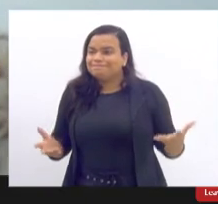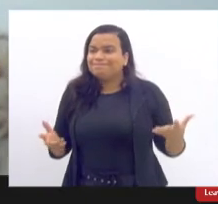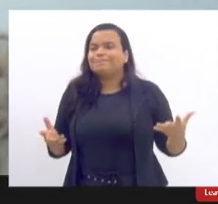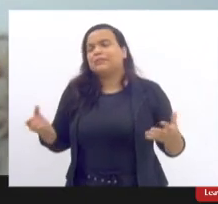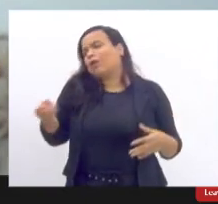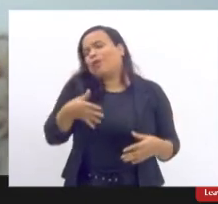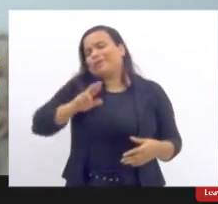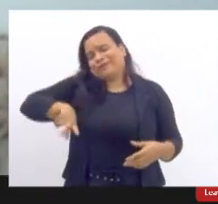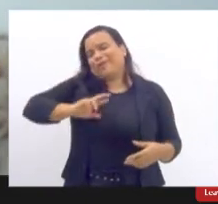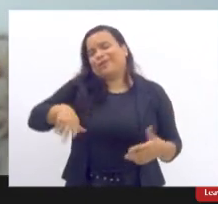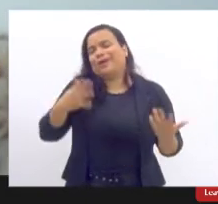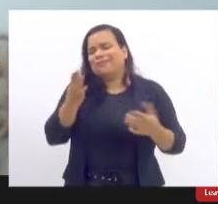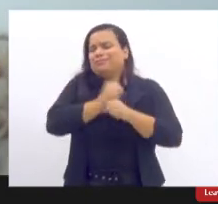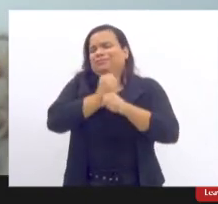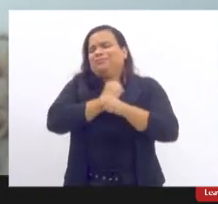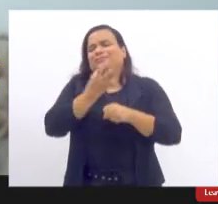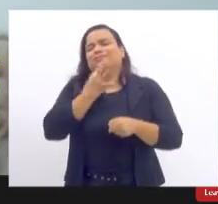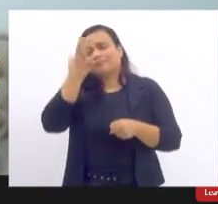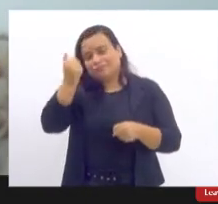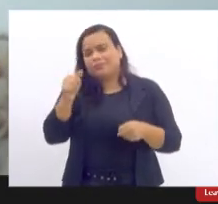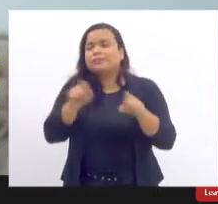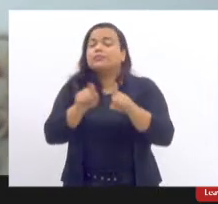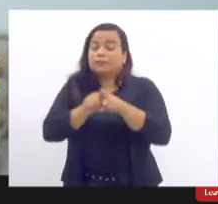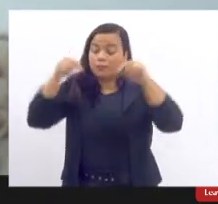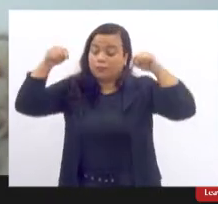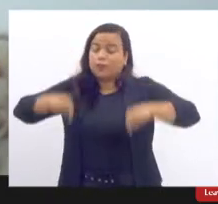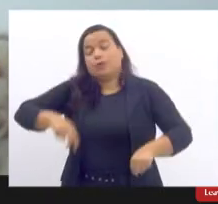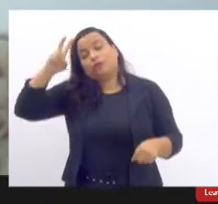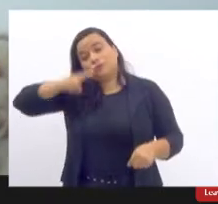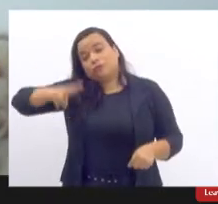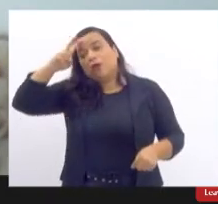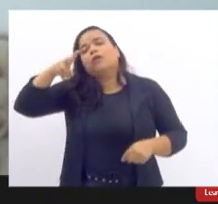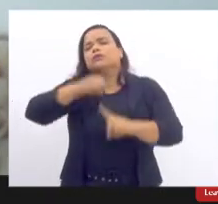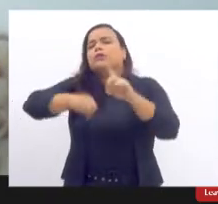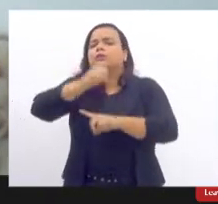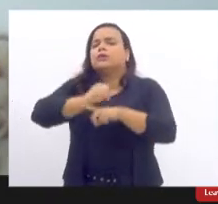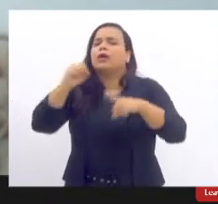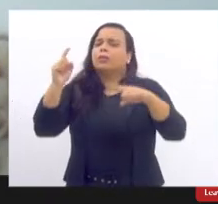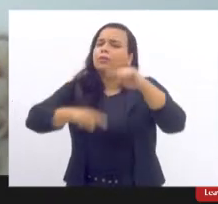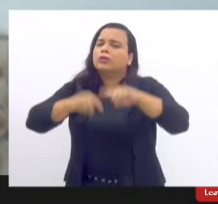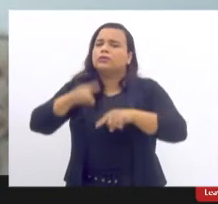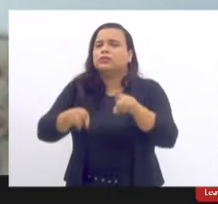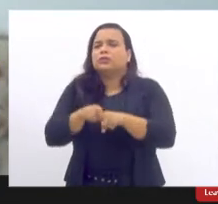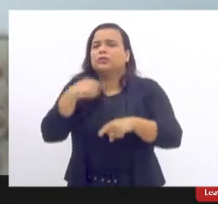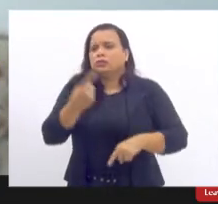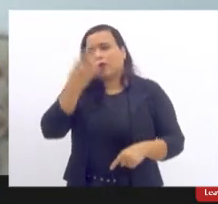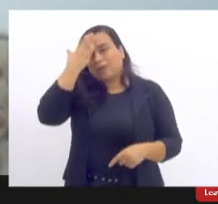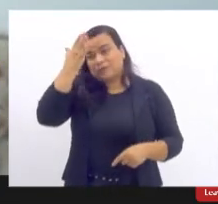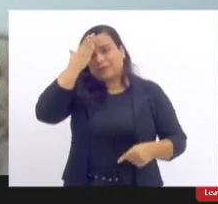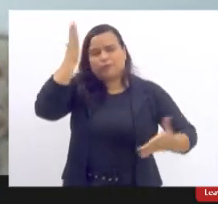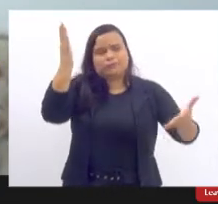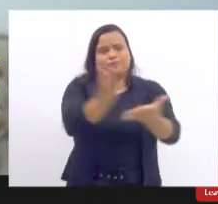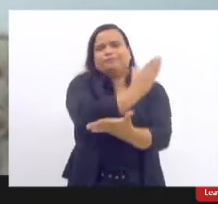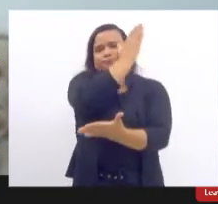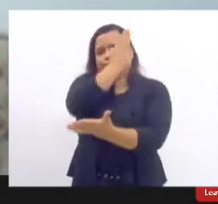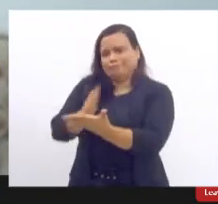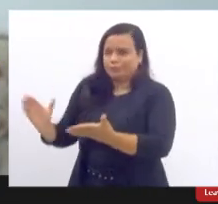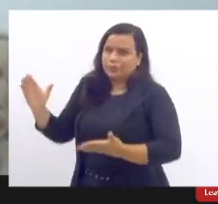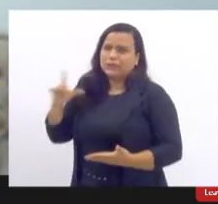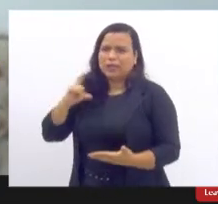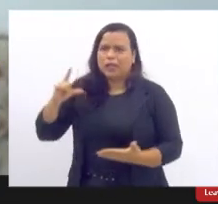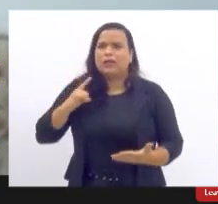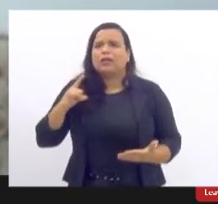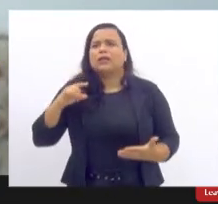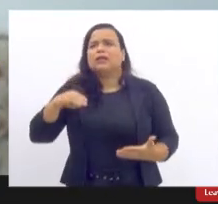ainda no atual momento histórico, social e político que a gente está vivendo, onde a questão da misoginia sequer é motivo